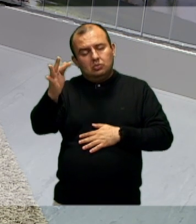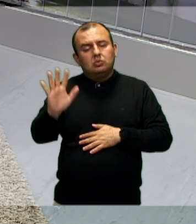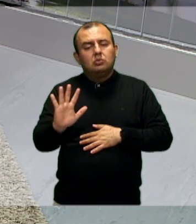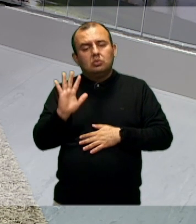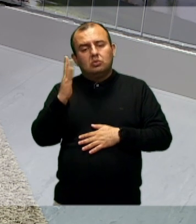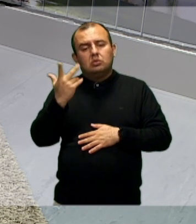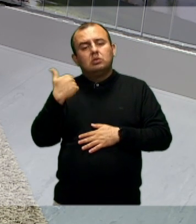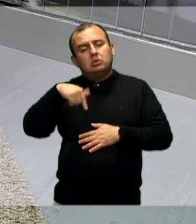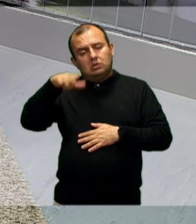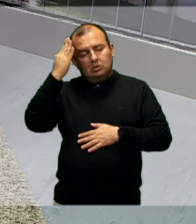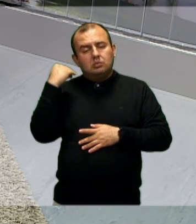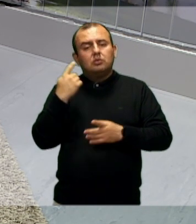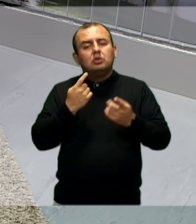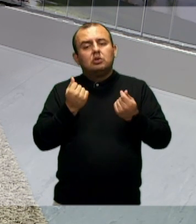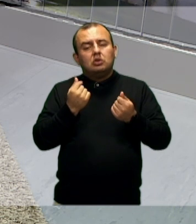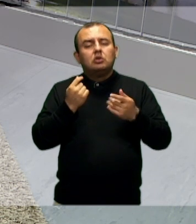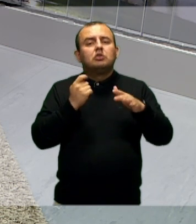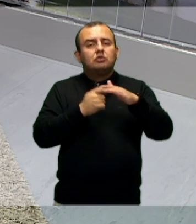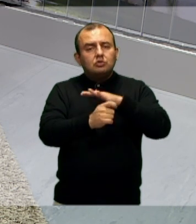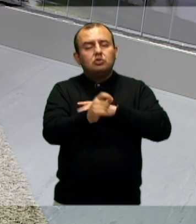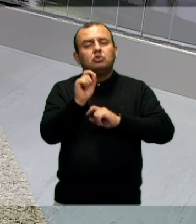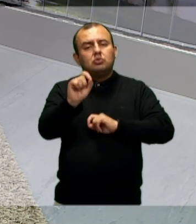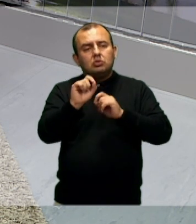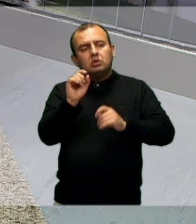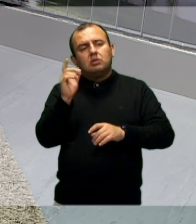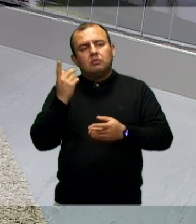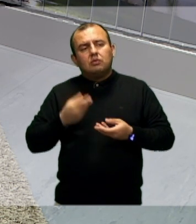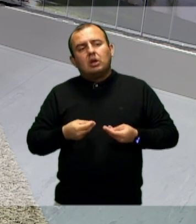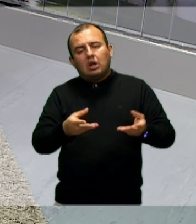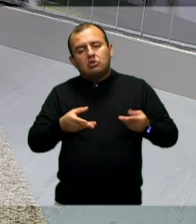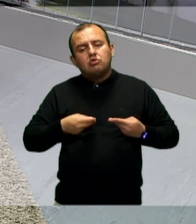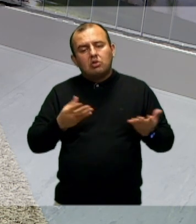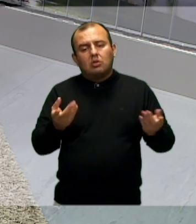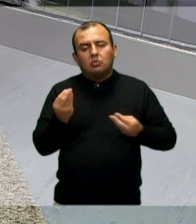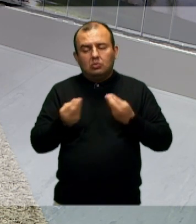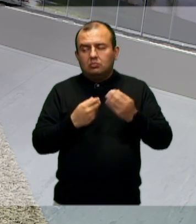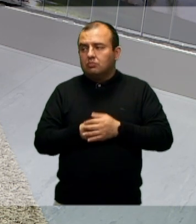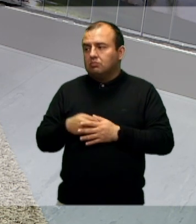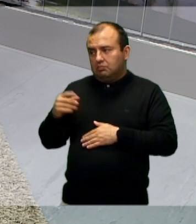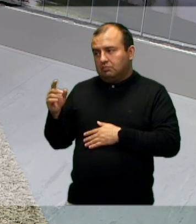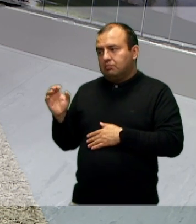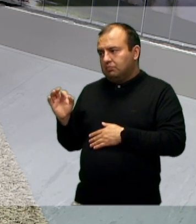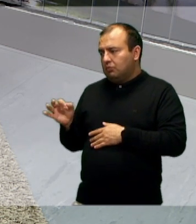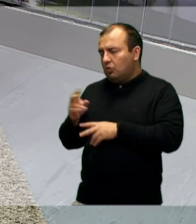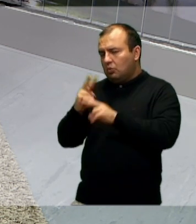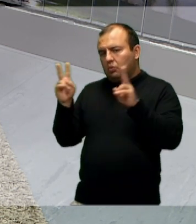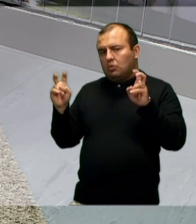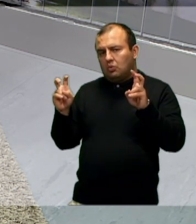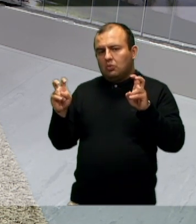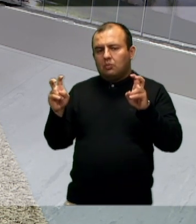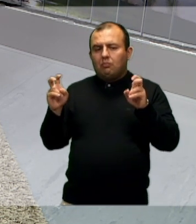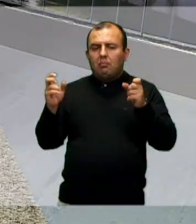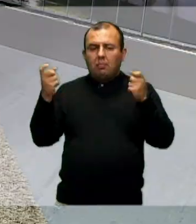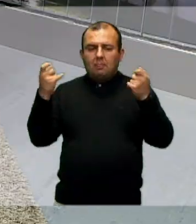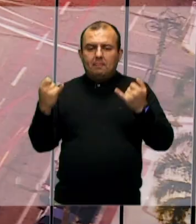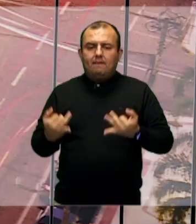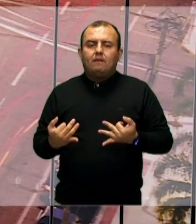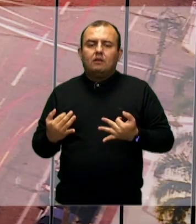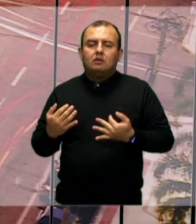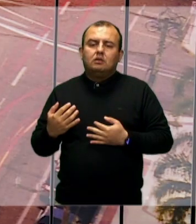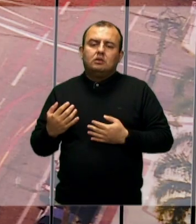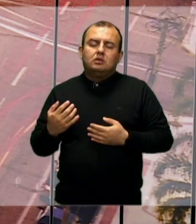a gente saiba no que gastar, no que está sendo utilizado, né. Antônio, um outro assunto, eu queria que você